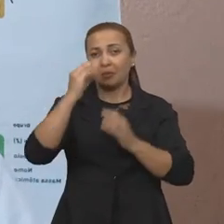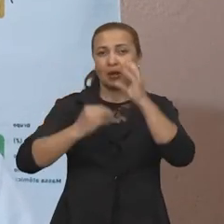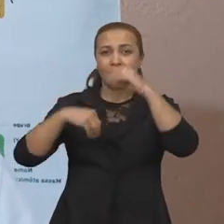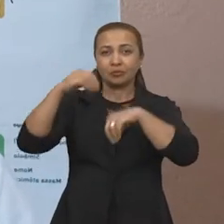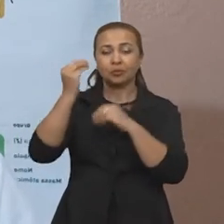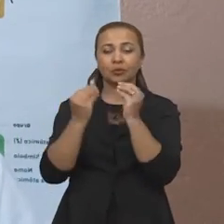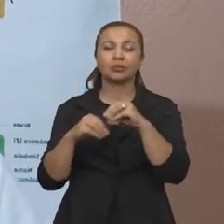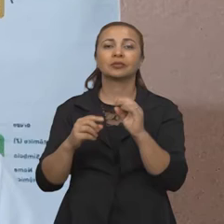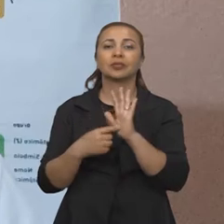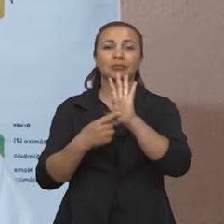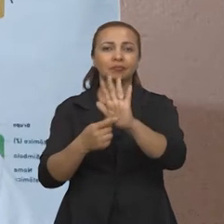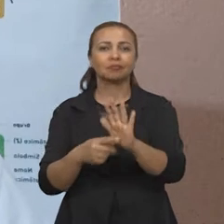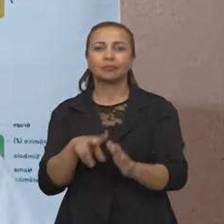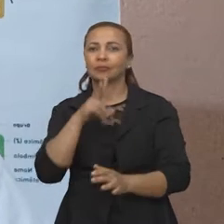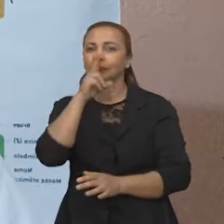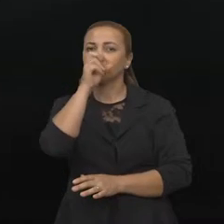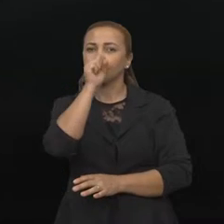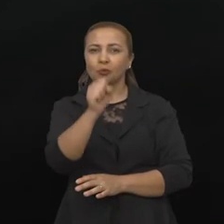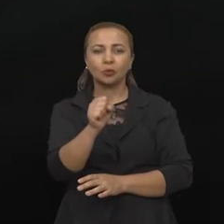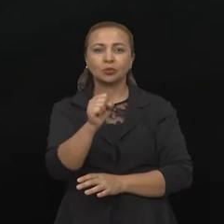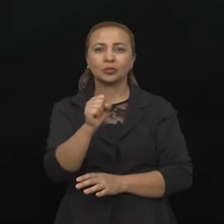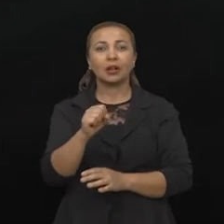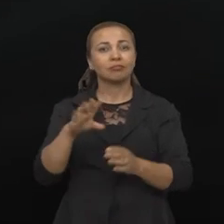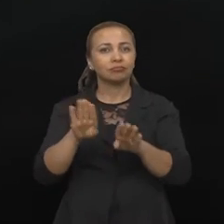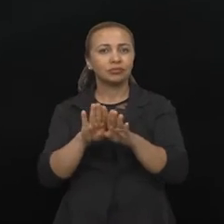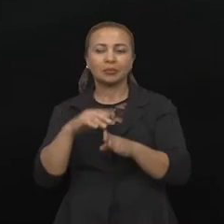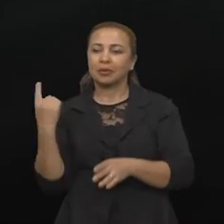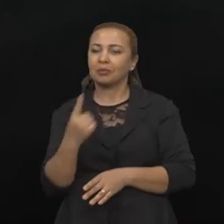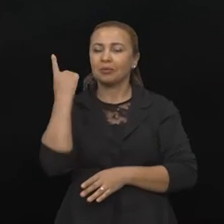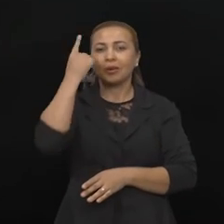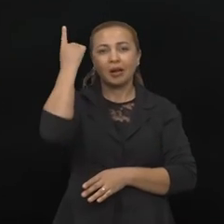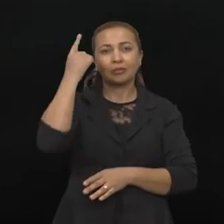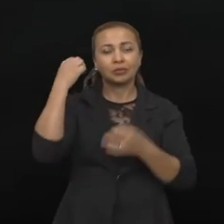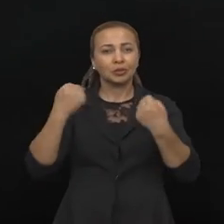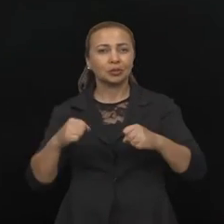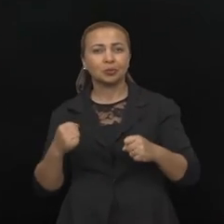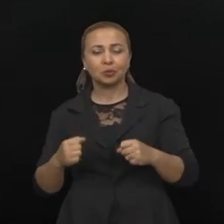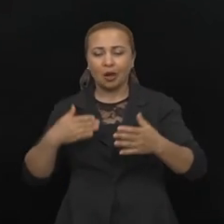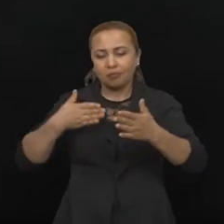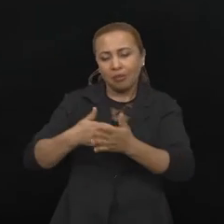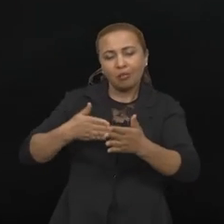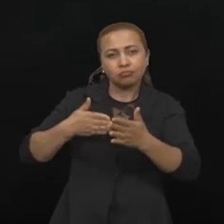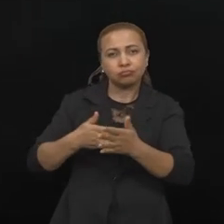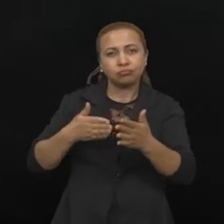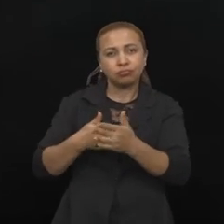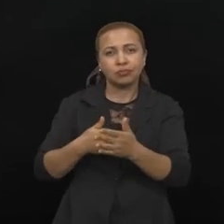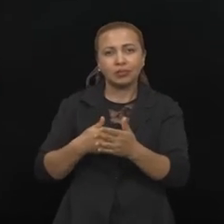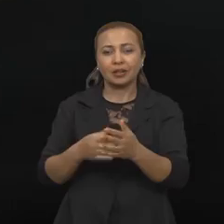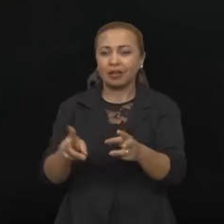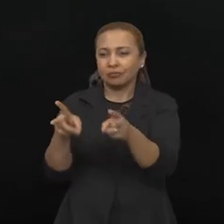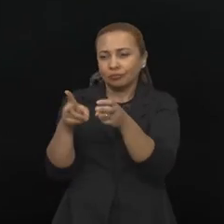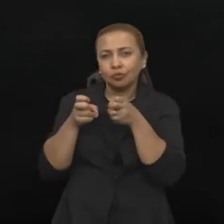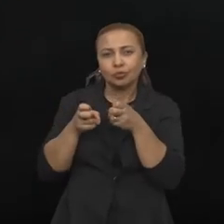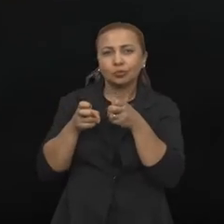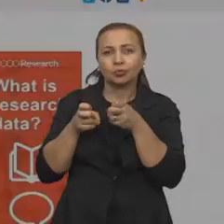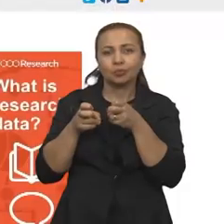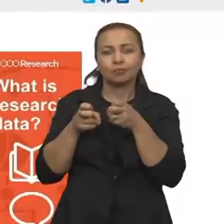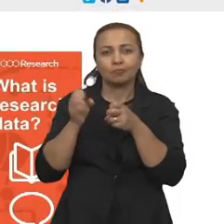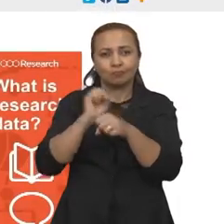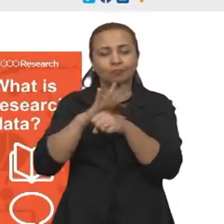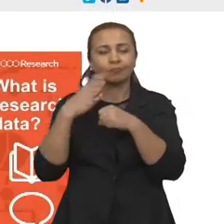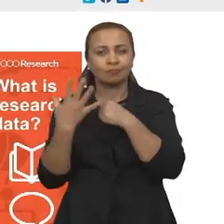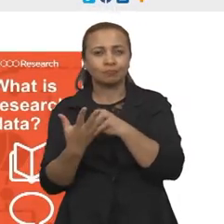moléculas que apresentam um alto potencial, uma alta probabilidade de inibição desses receptores.